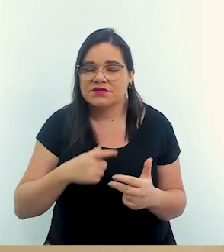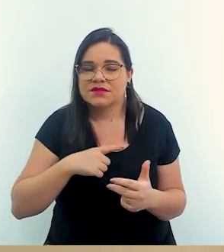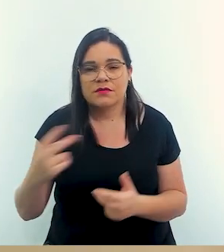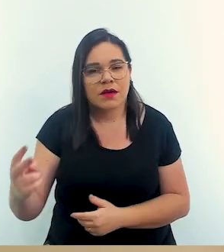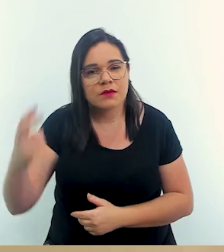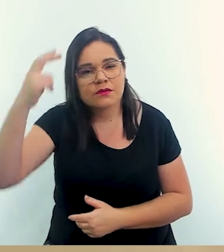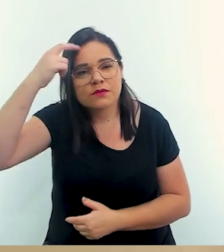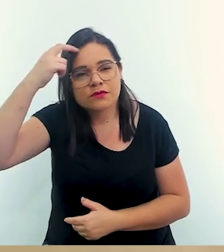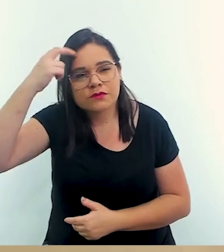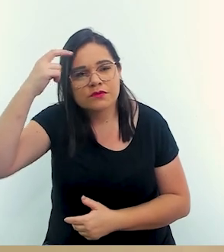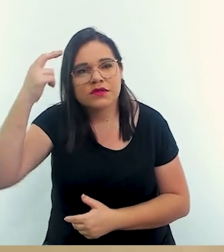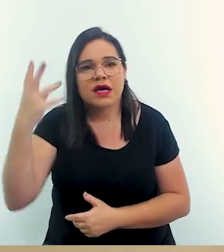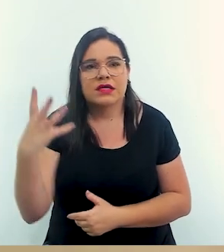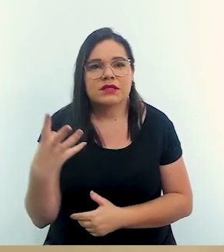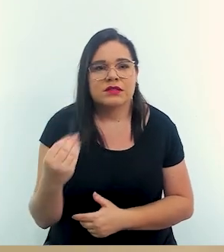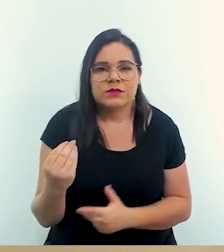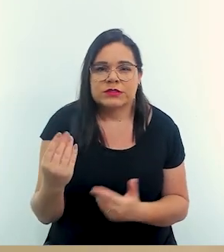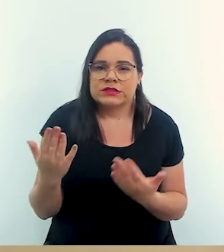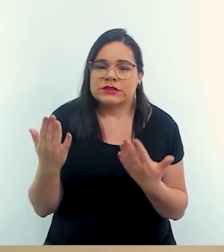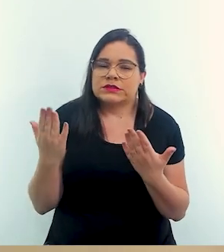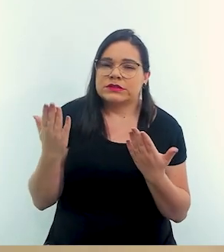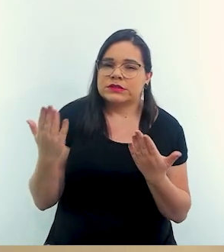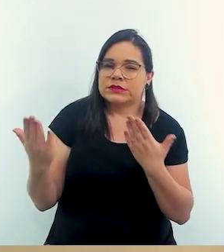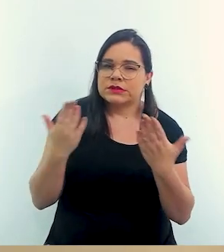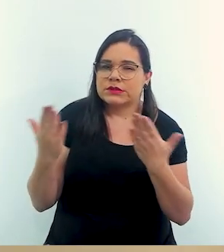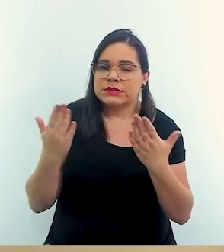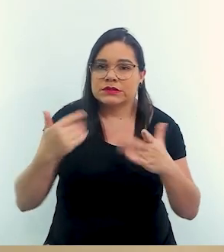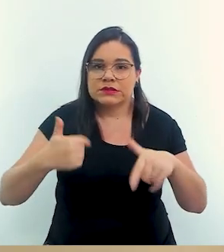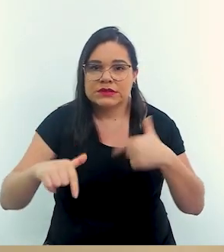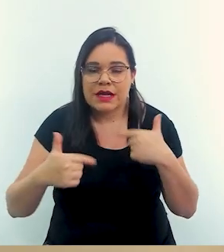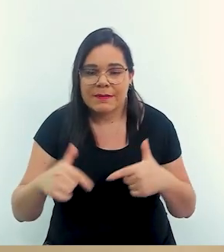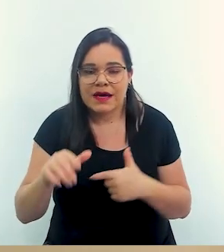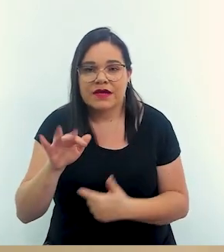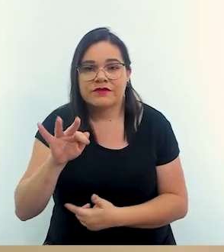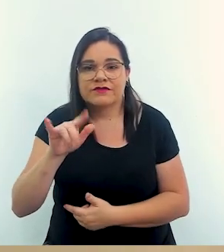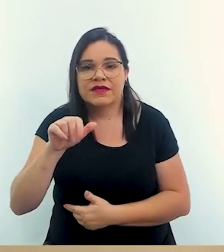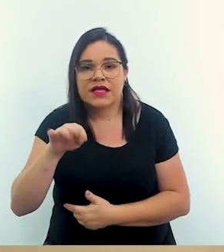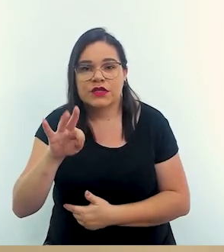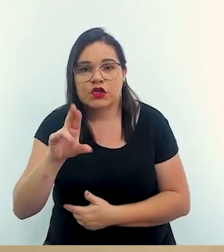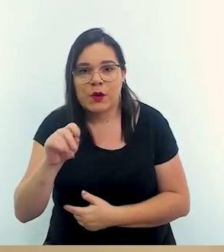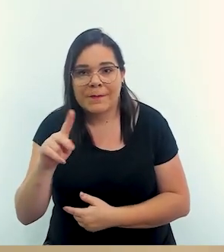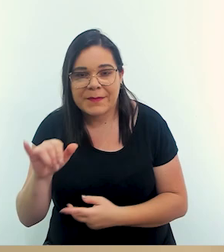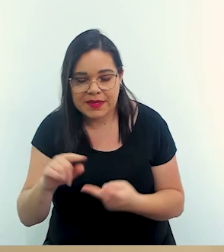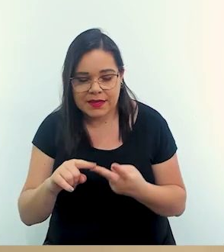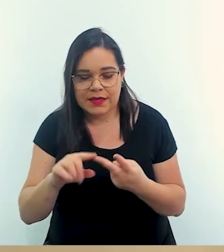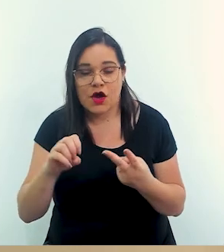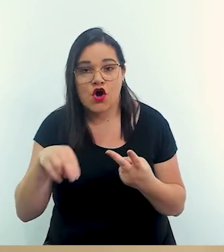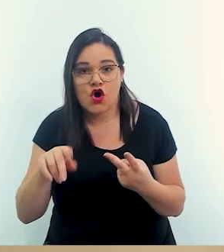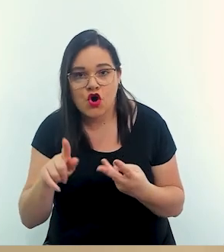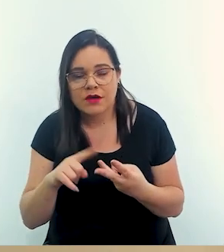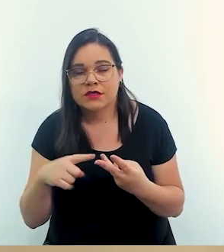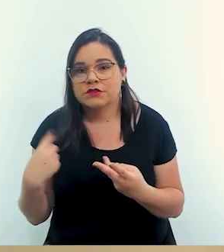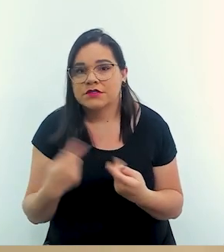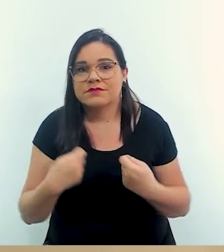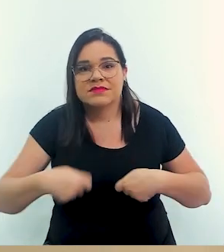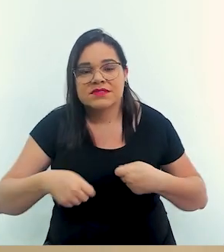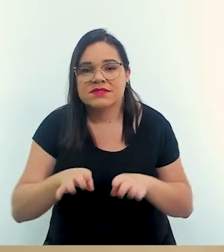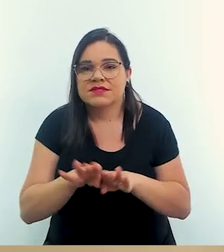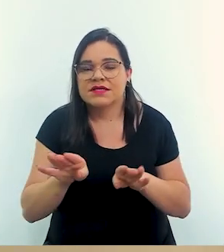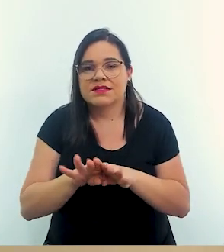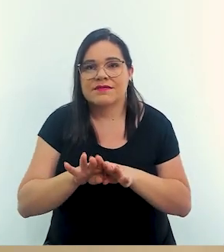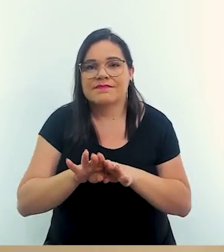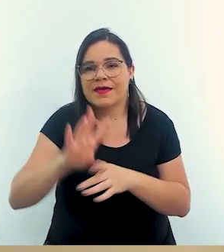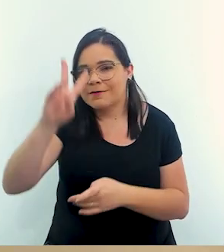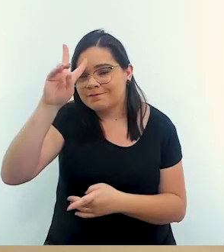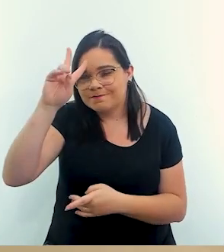uma cultura de muita desconfiança do trabalho da filantropia das ONGs e a gente precisa virar